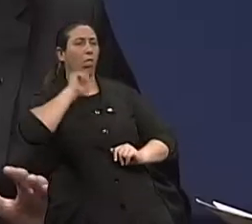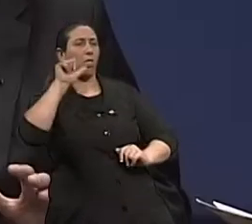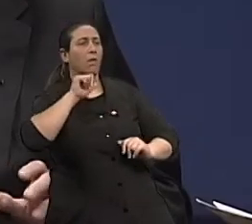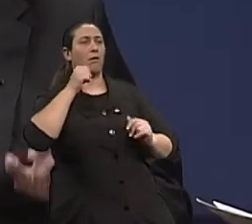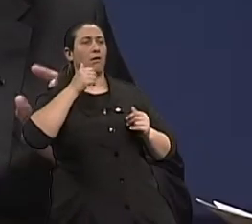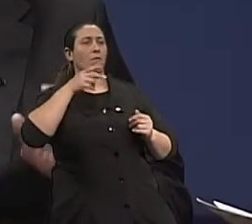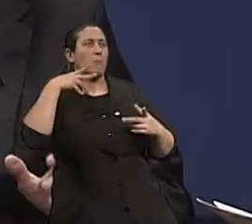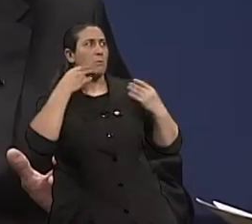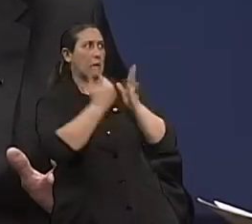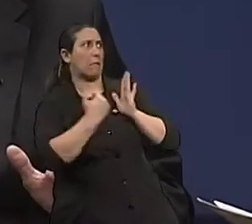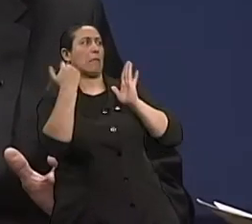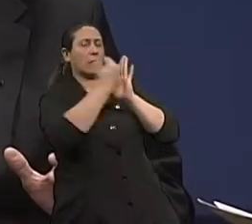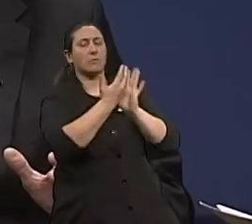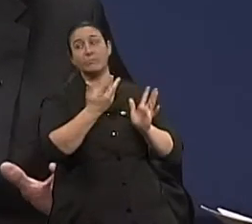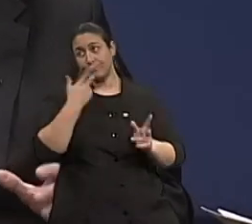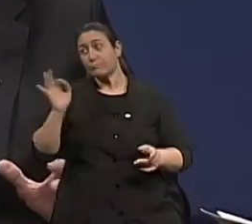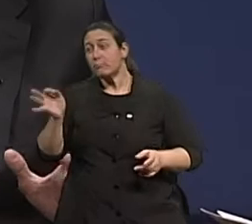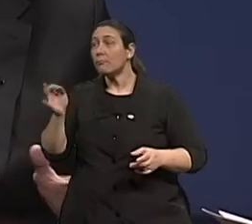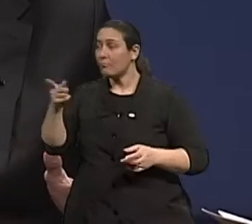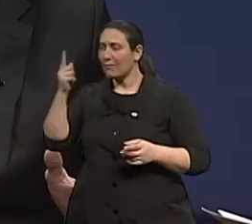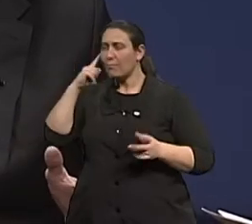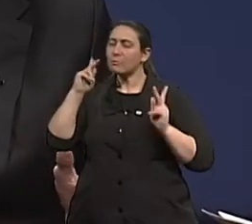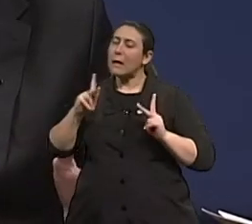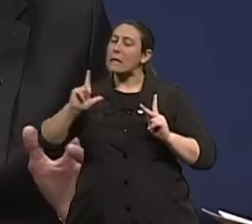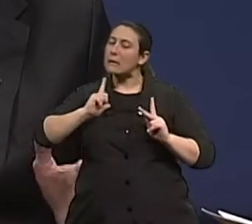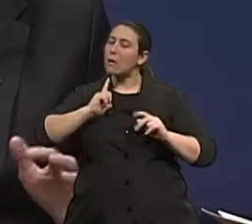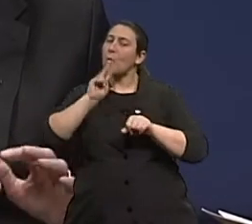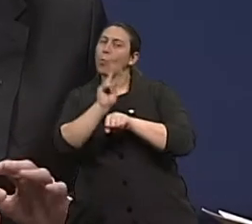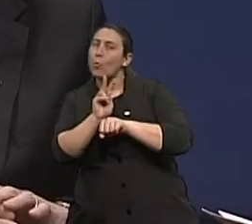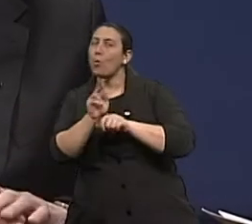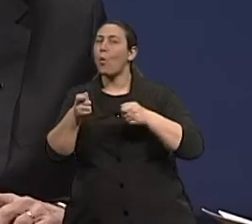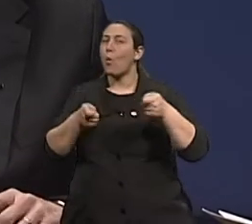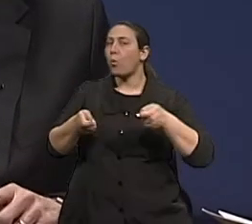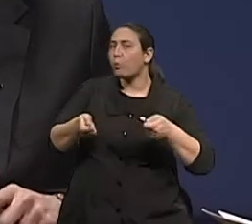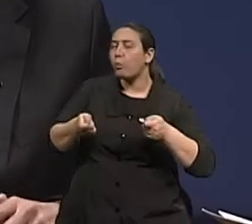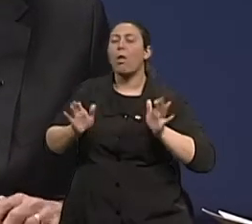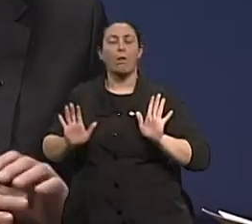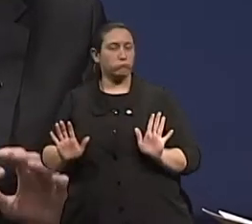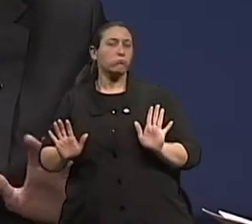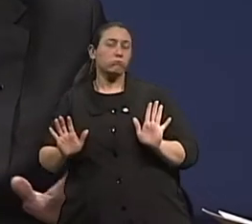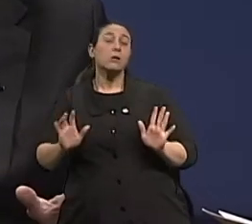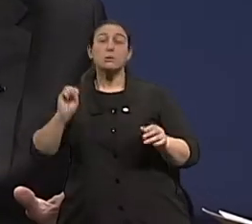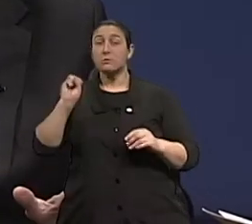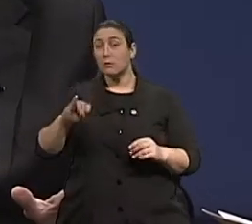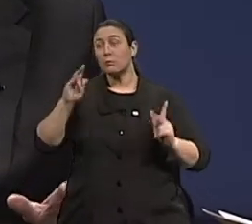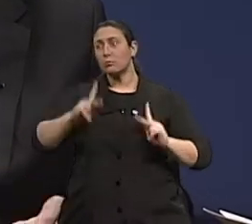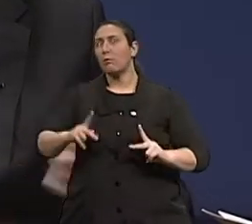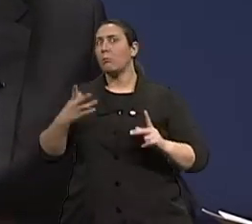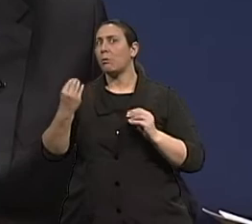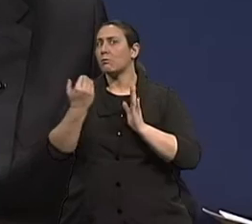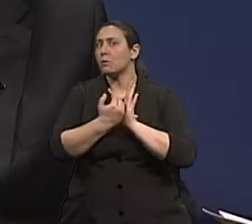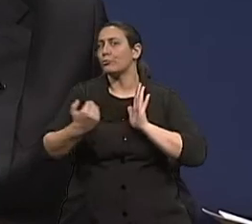considerada benéfica, não é? Aquela dose moderada, desde que não haja contraindicação, a geriatria não se opõe.